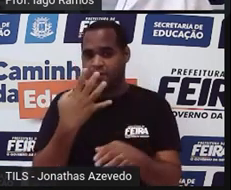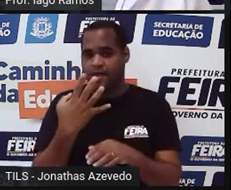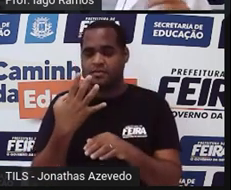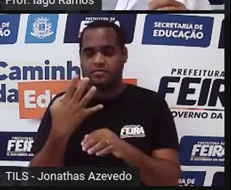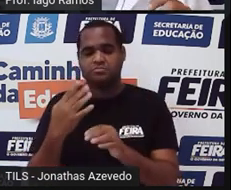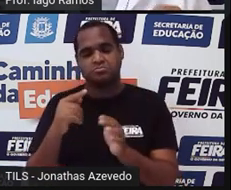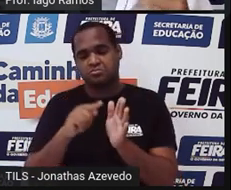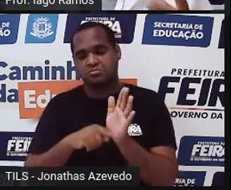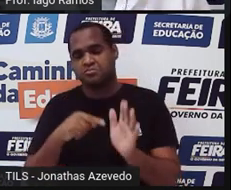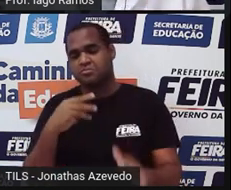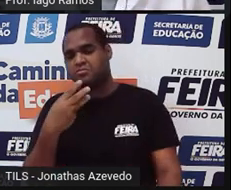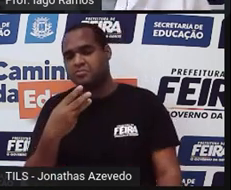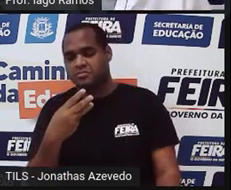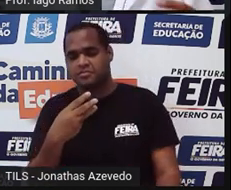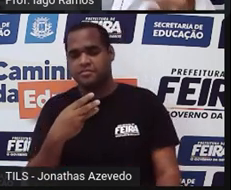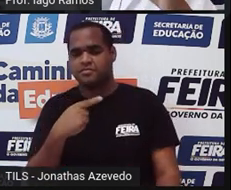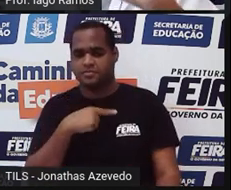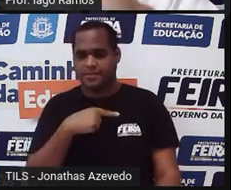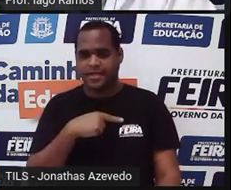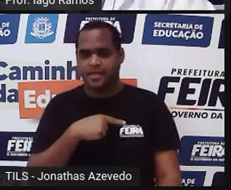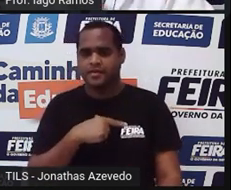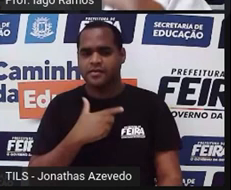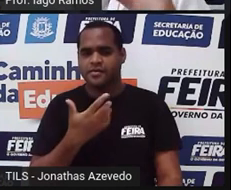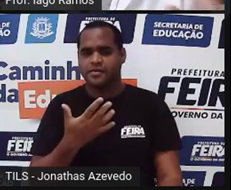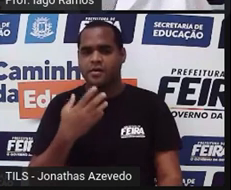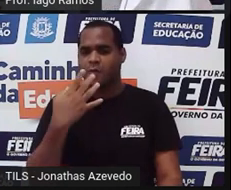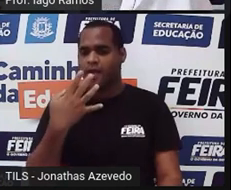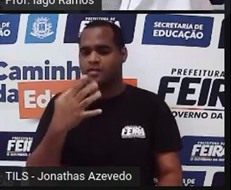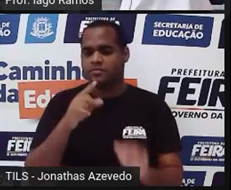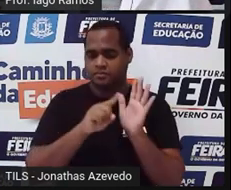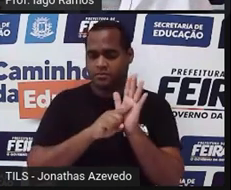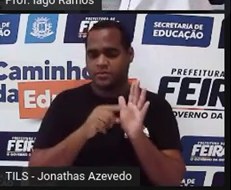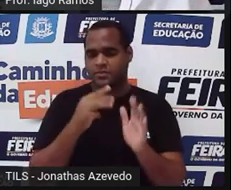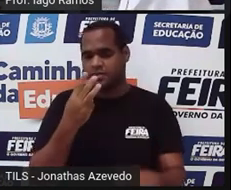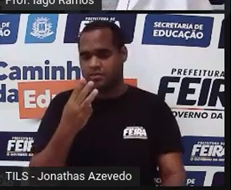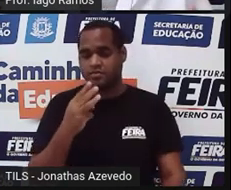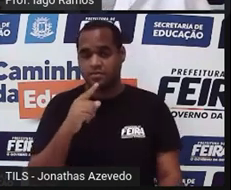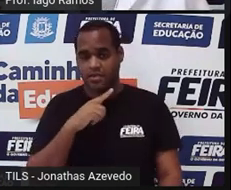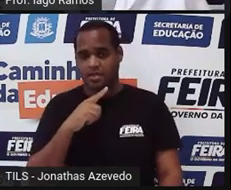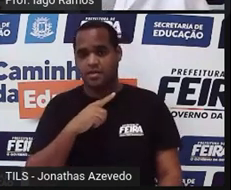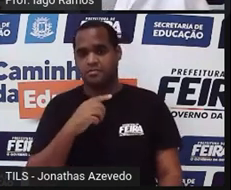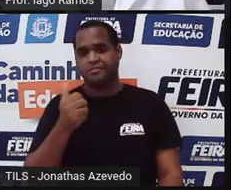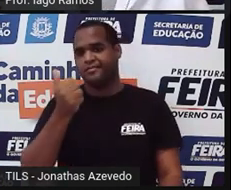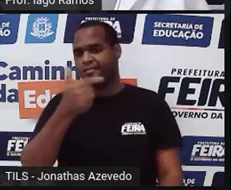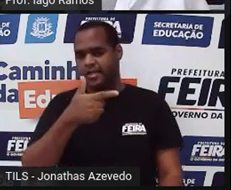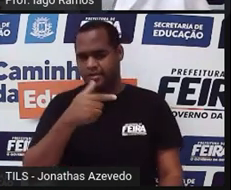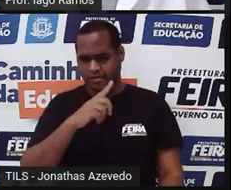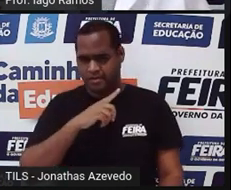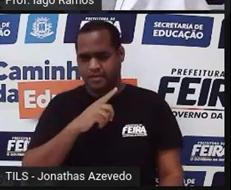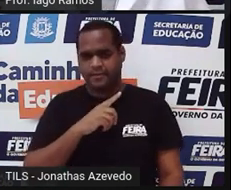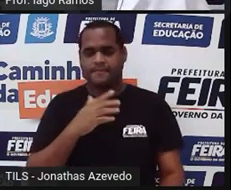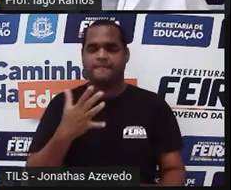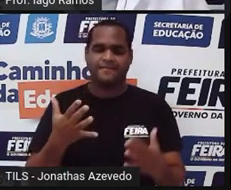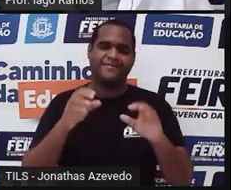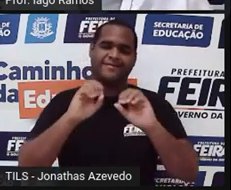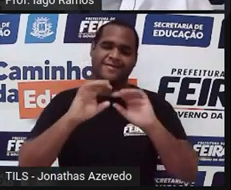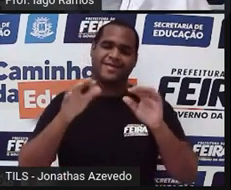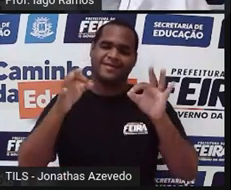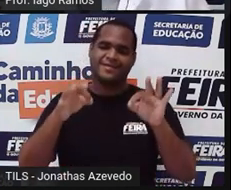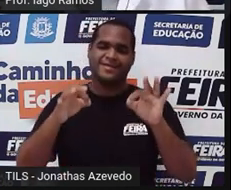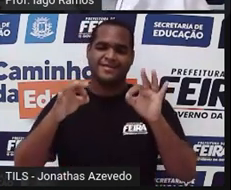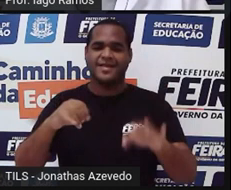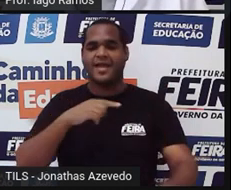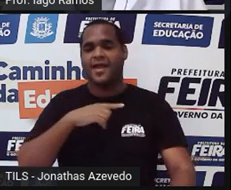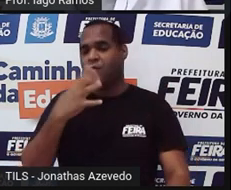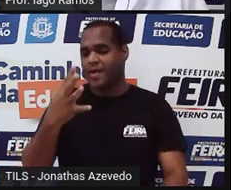e 3. Ou seja, se ele é maior que 4 menos 3. E aí, a gente já vai ver que claro que é, né? Porque 4